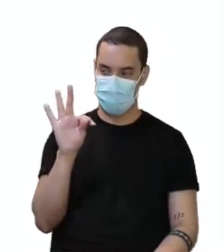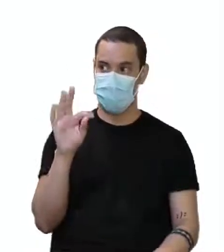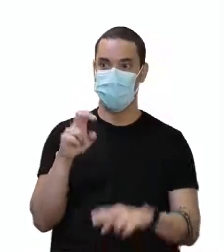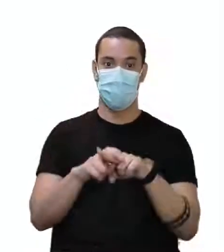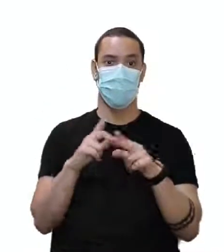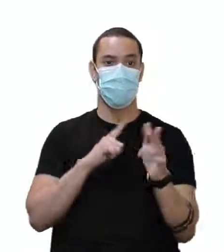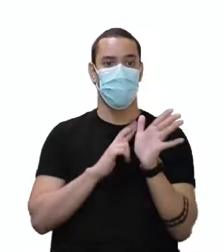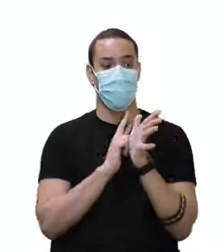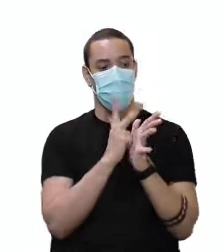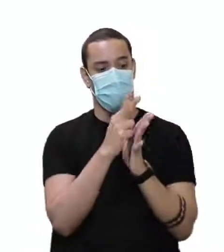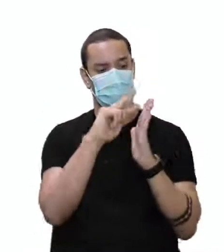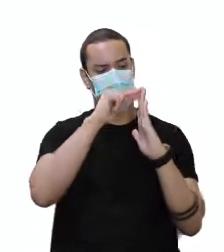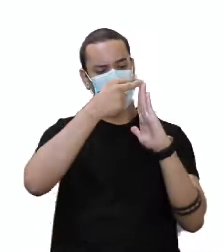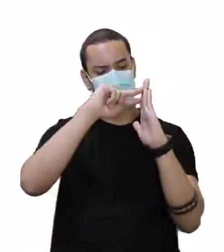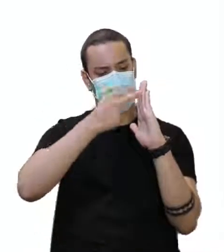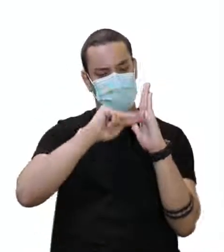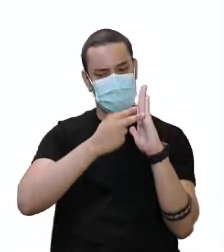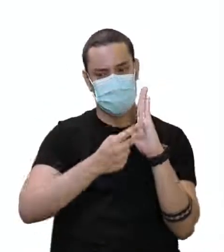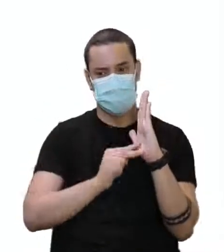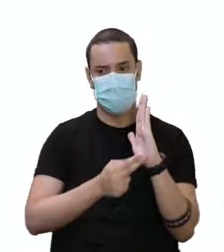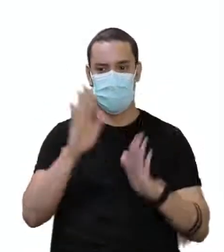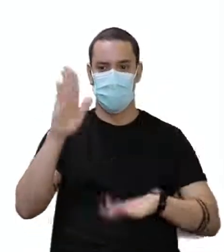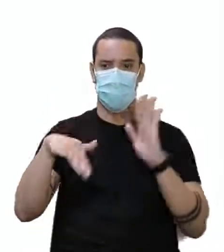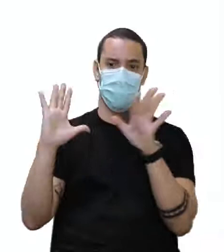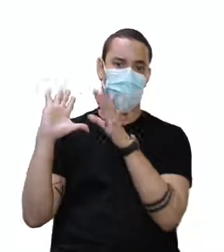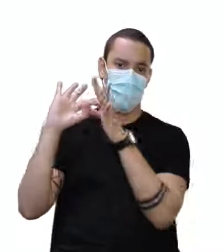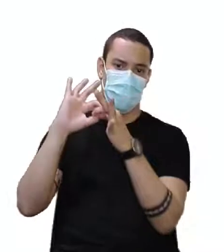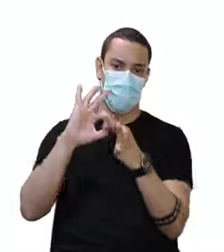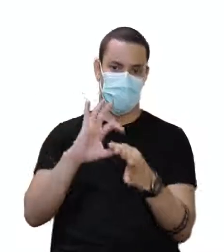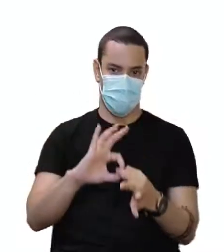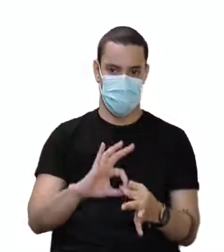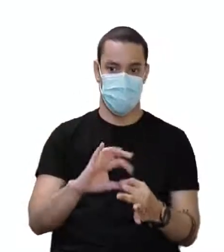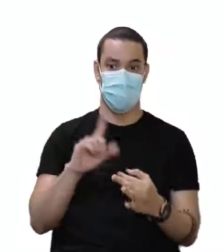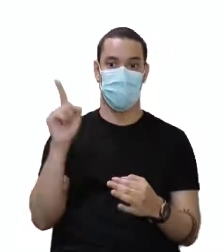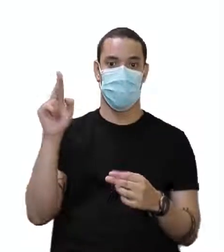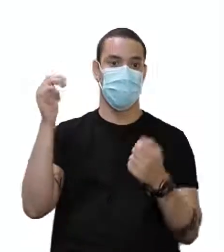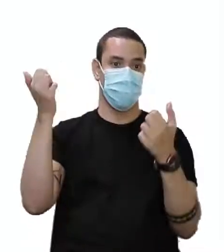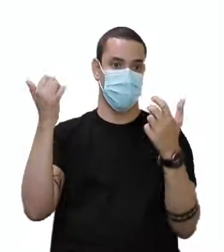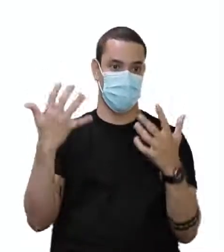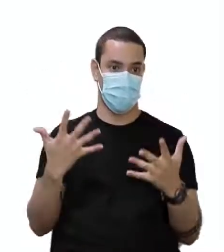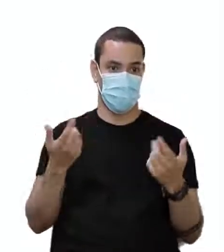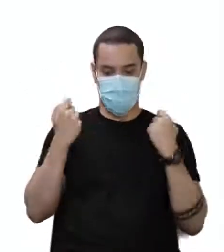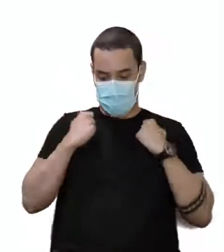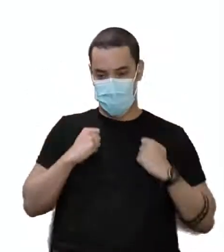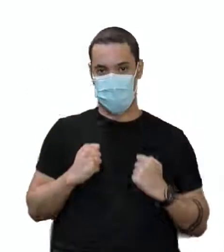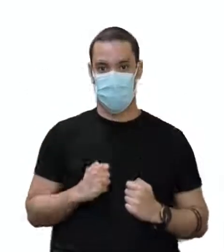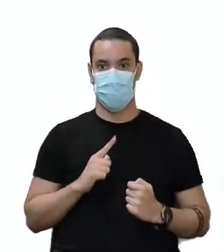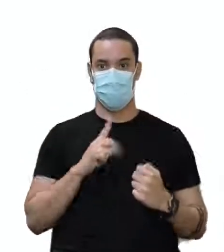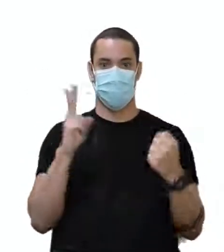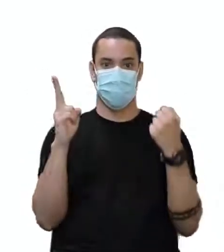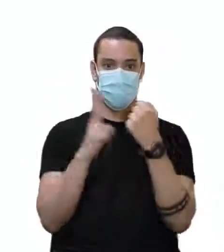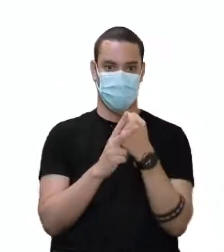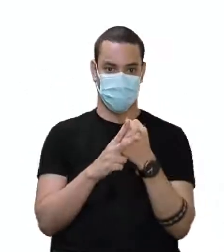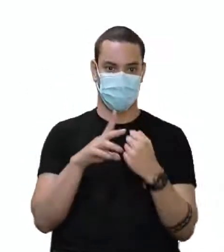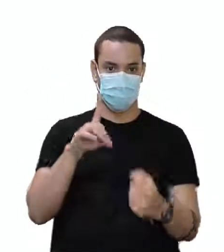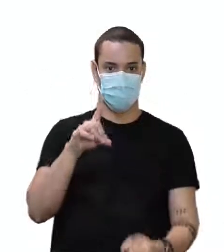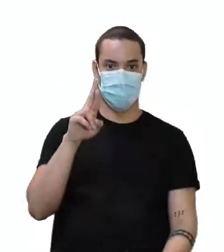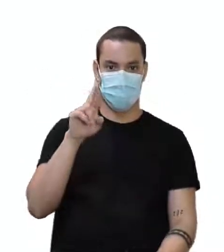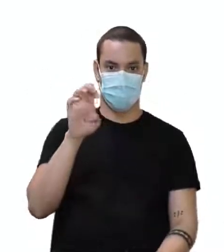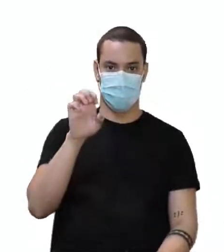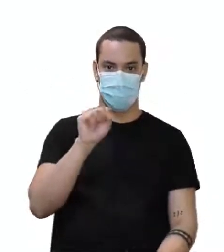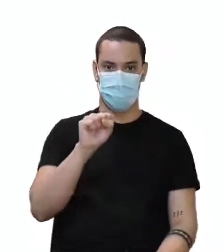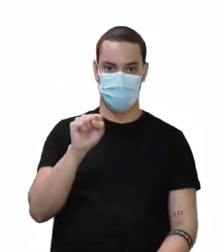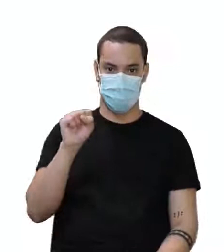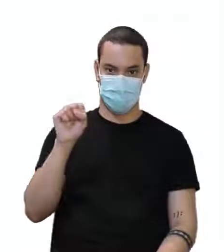ele vai ter vários significados, dependendo do contexto. Aqui, como estamos falando de vestimento, tem o verbo, a palavra dress, na verdade, aqui.